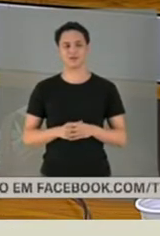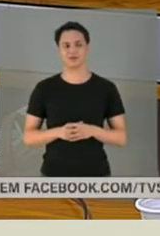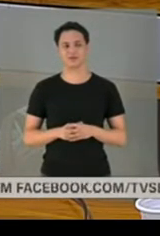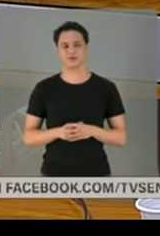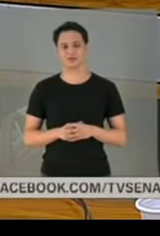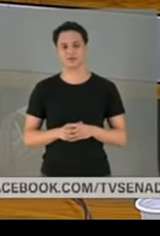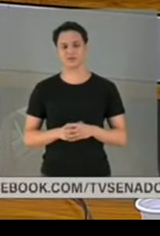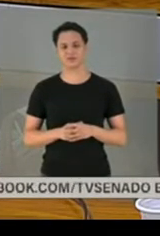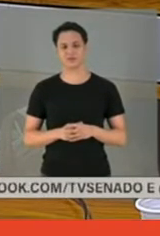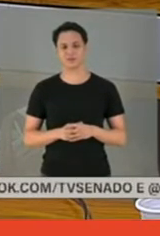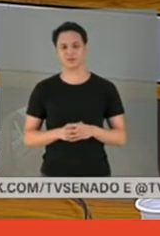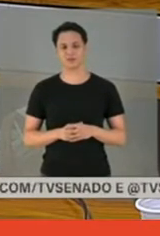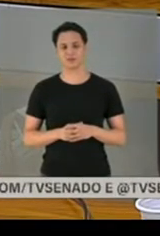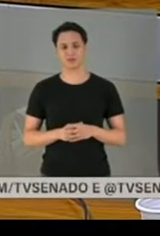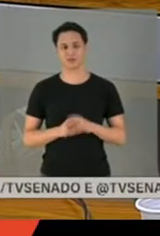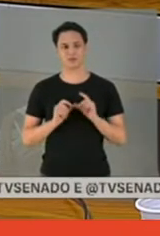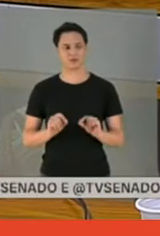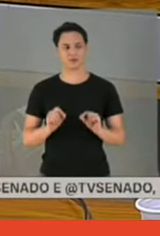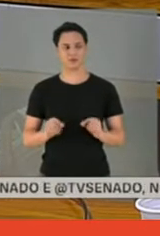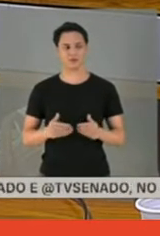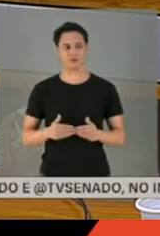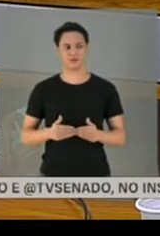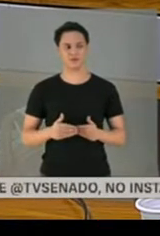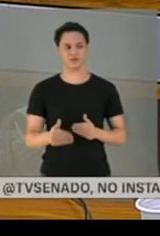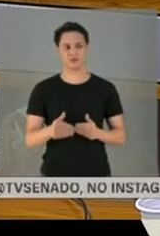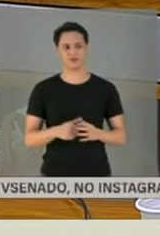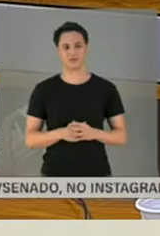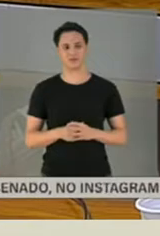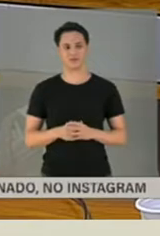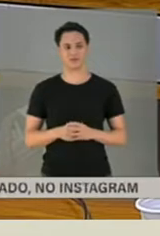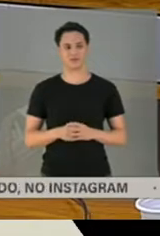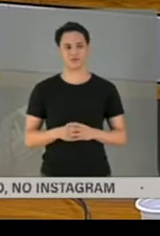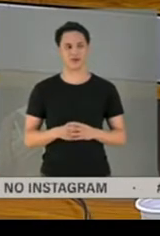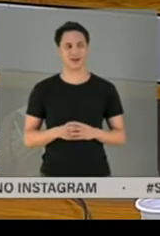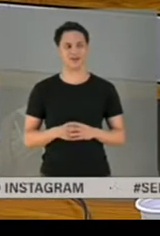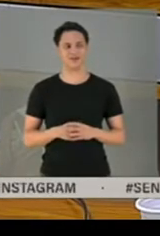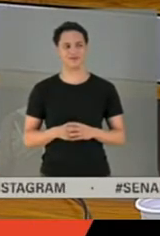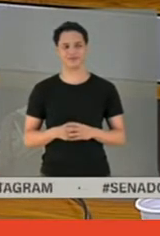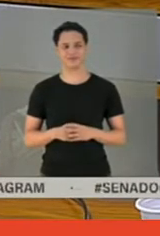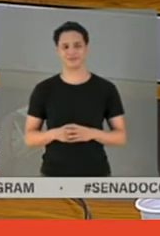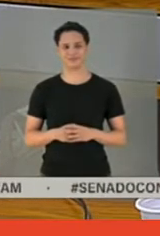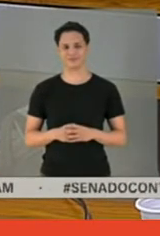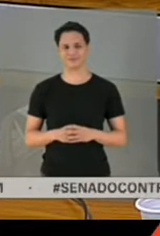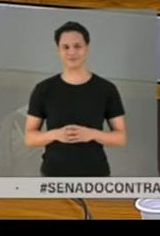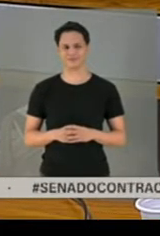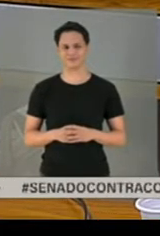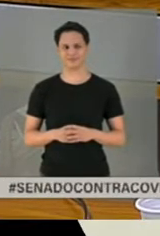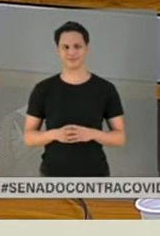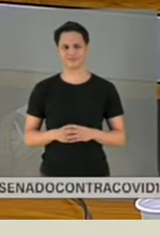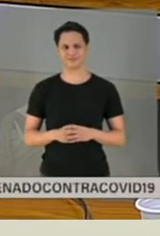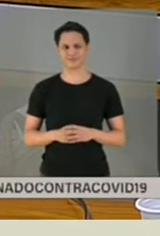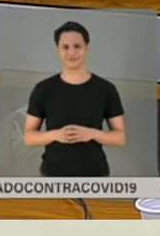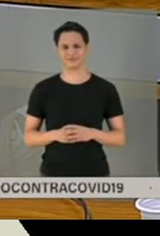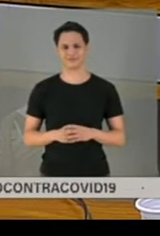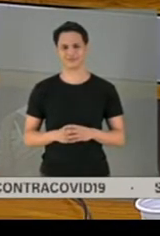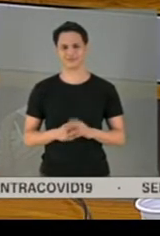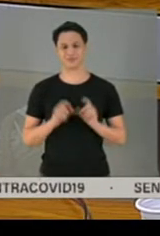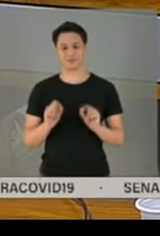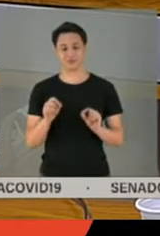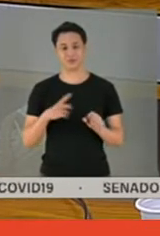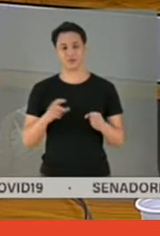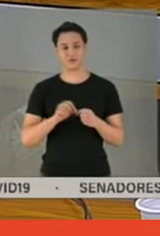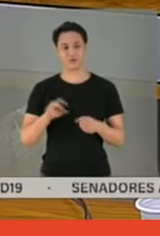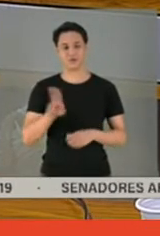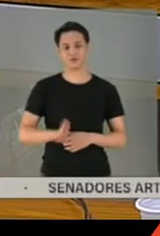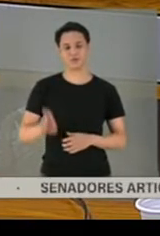aí demoraram mais dois dias, conseguiram levar a minha mãe para a UTI. Inclusive fizeram uso